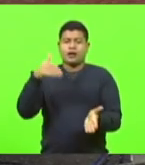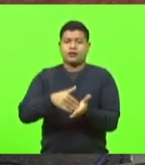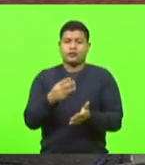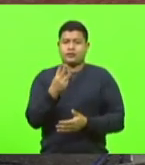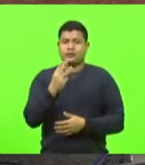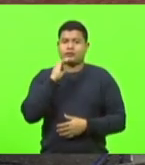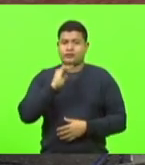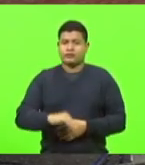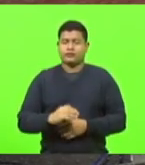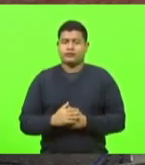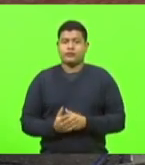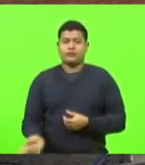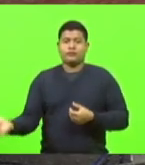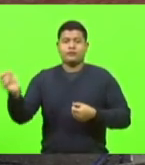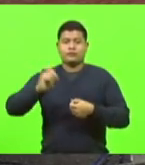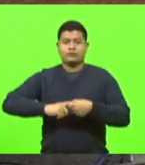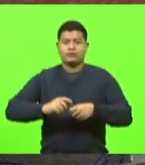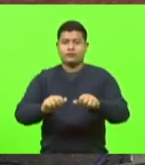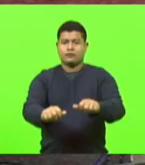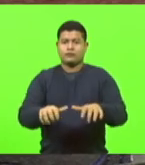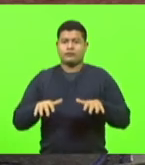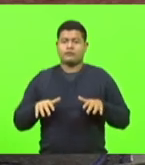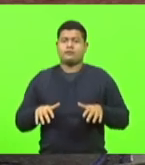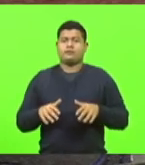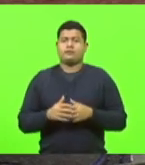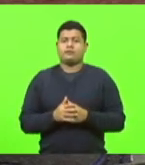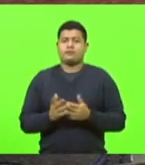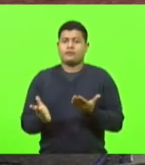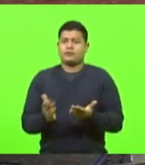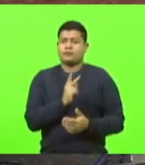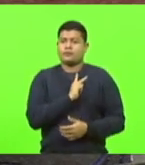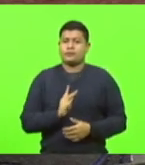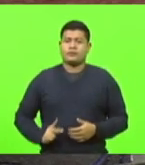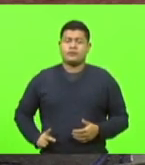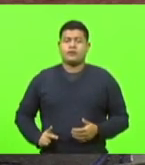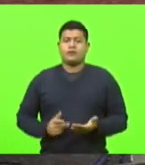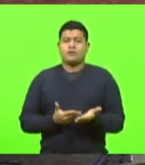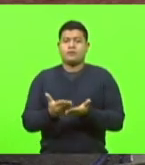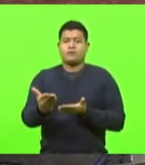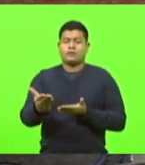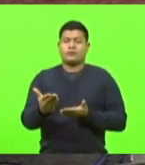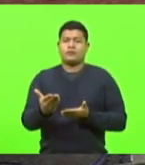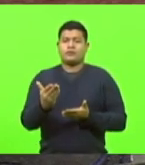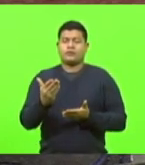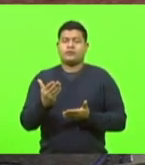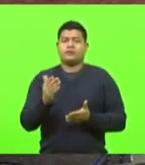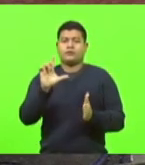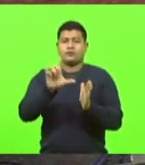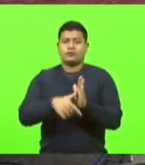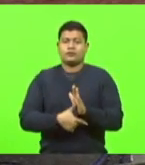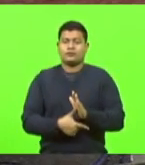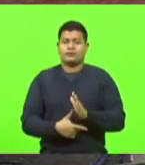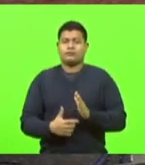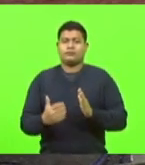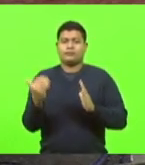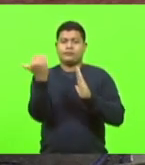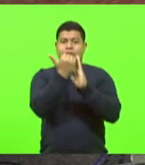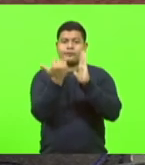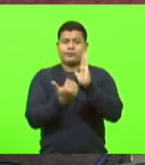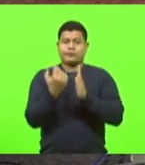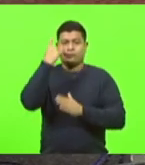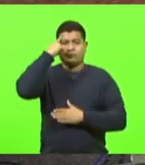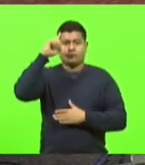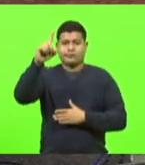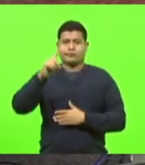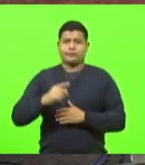horas. Reaberta a sessão, o senhor presidente adentrou no próximo horário, ou seja, à ordem do dia.